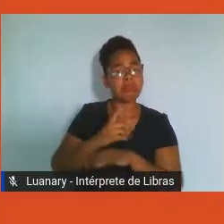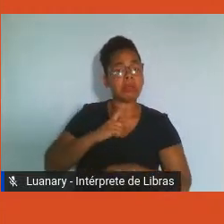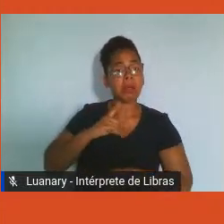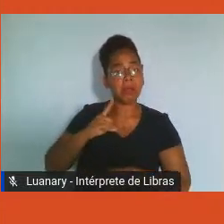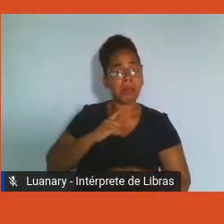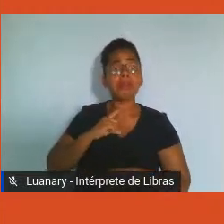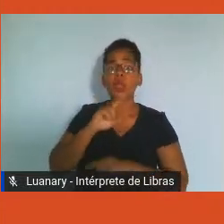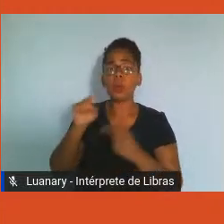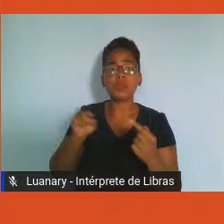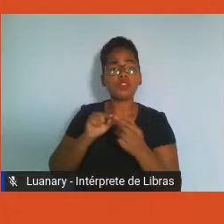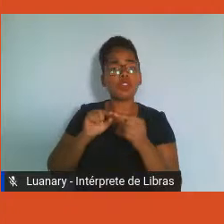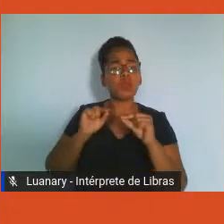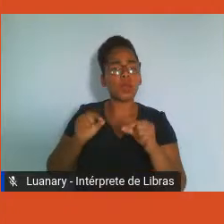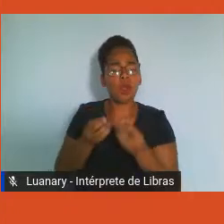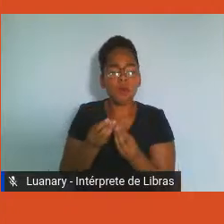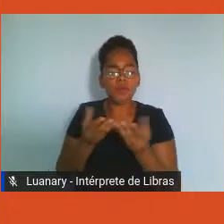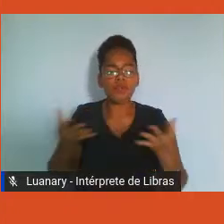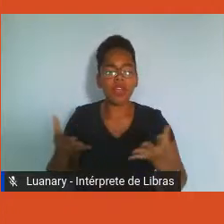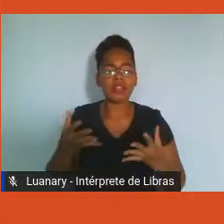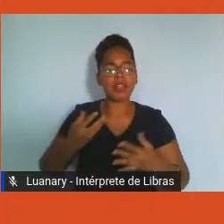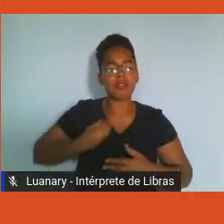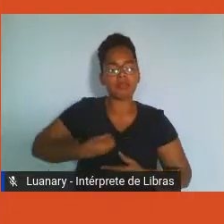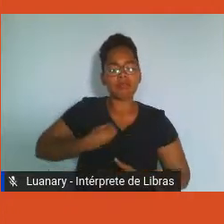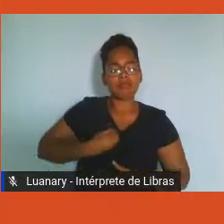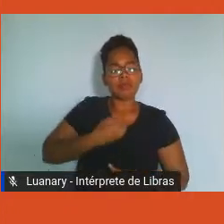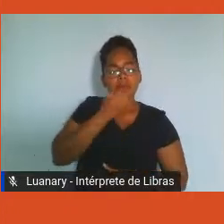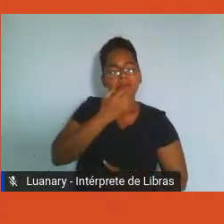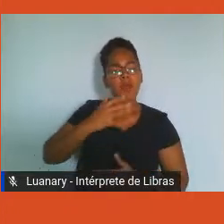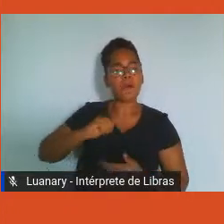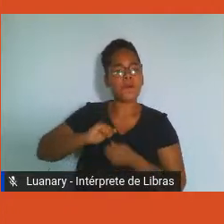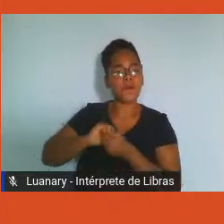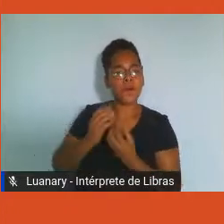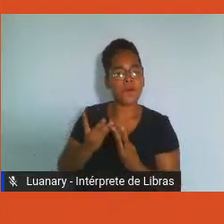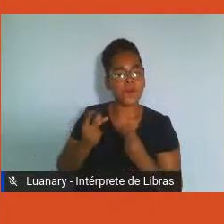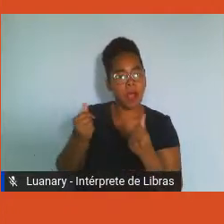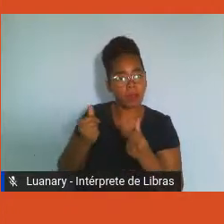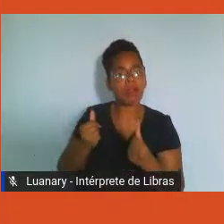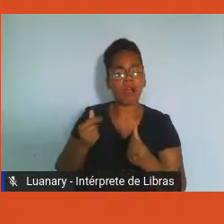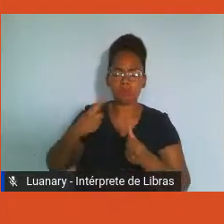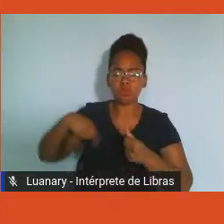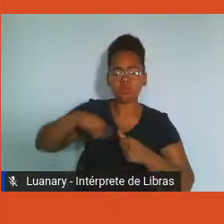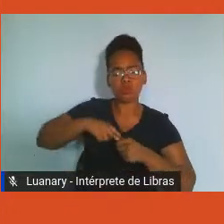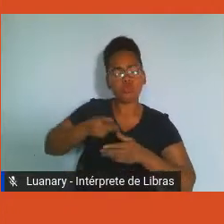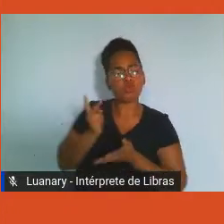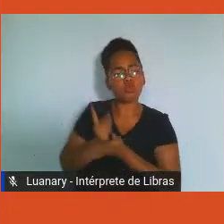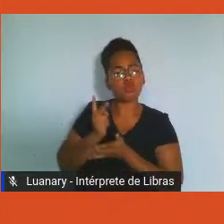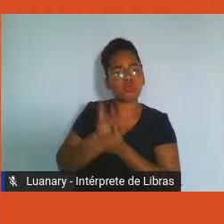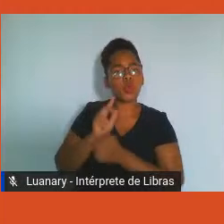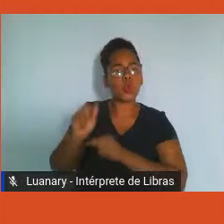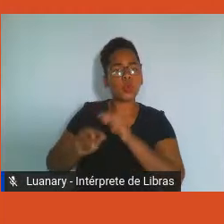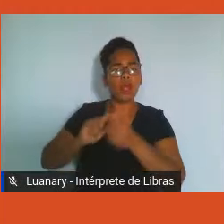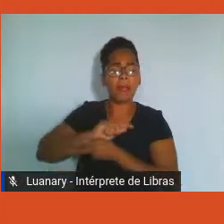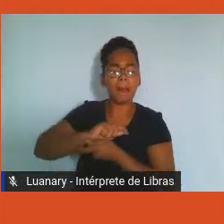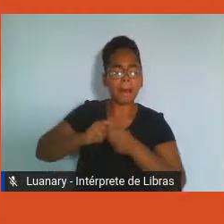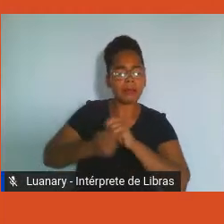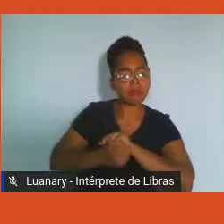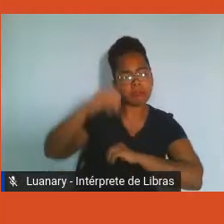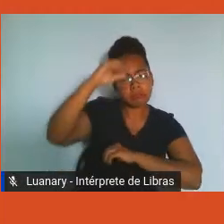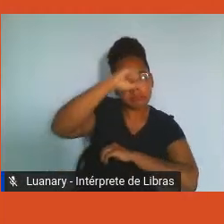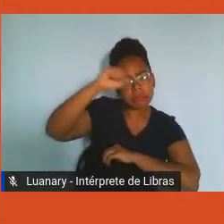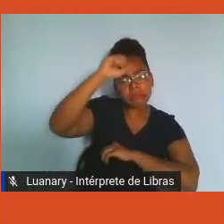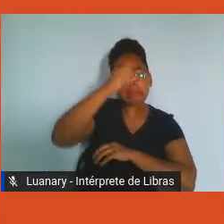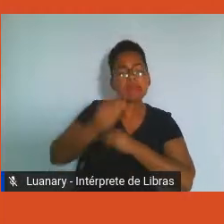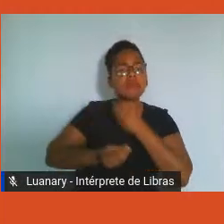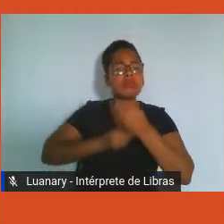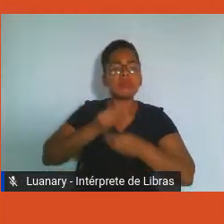de vida a todos. Continuamos aprendendo e aperfeiçoando e nos adaptando ao novo normal e às atuais formas